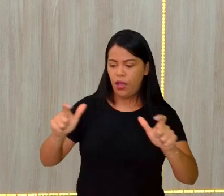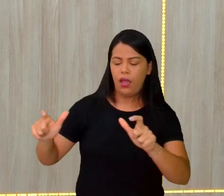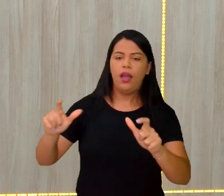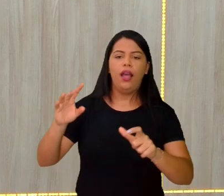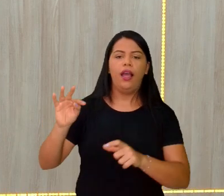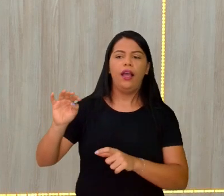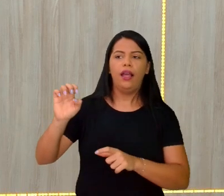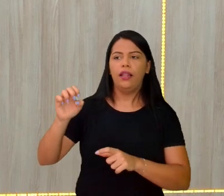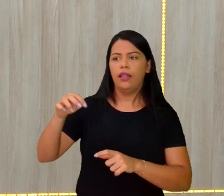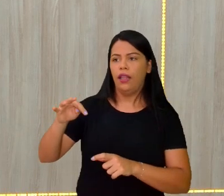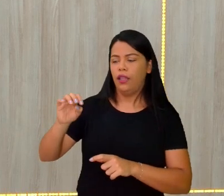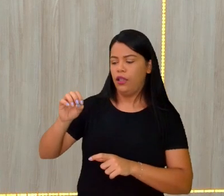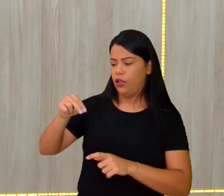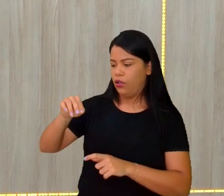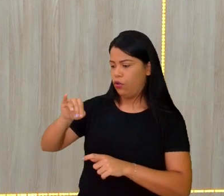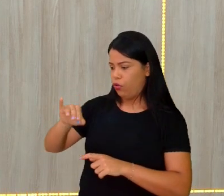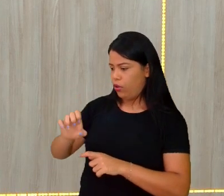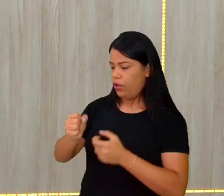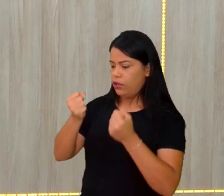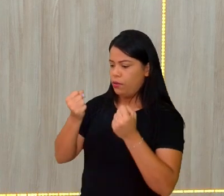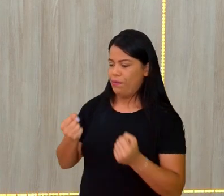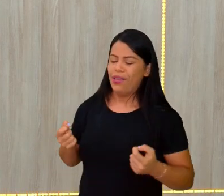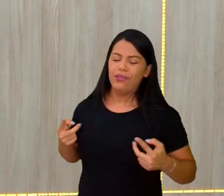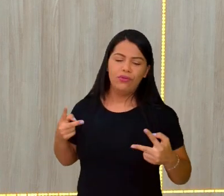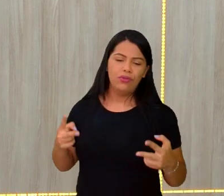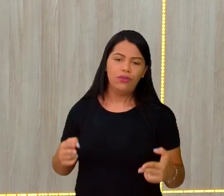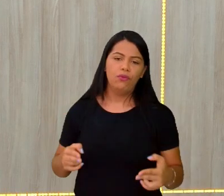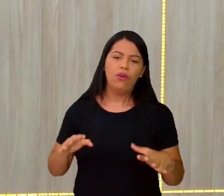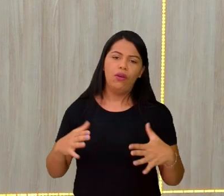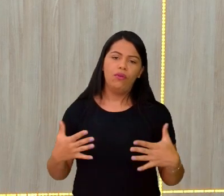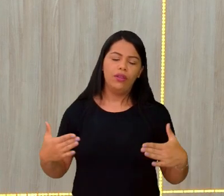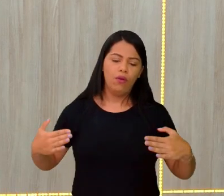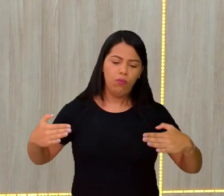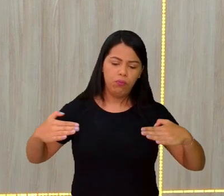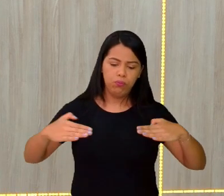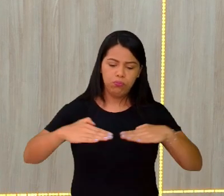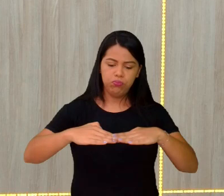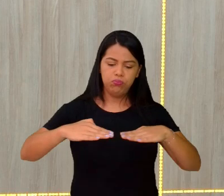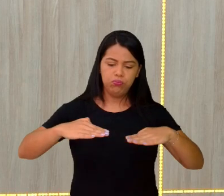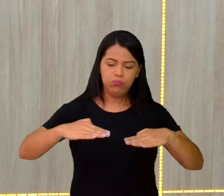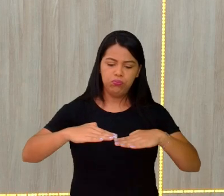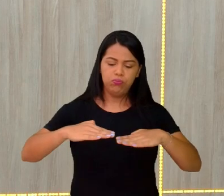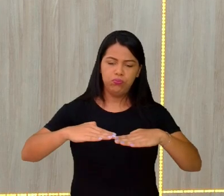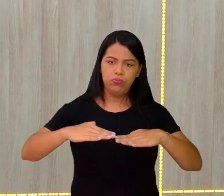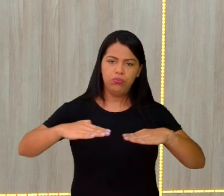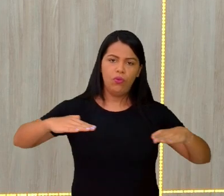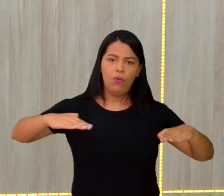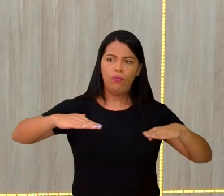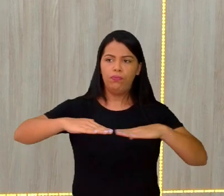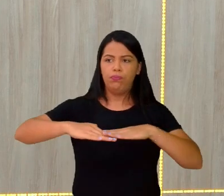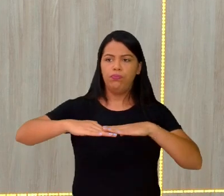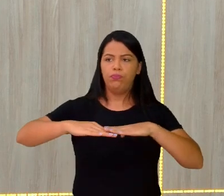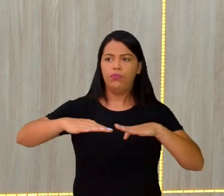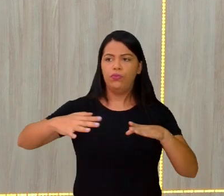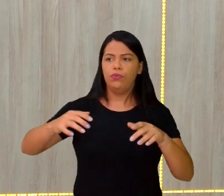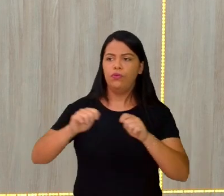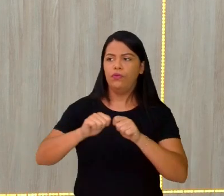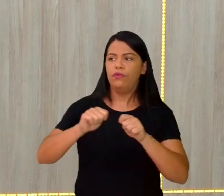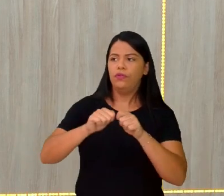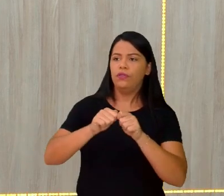mesma densidade, e esse encontro vai ali proporcionar uma